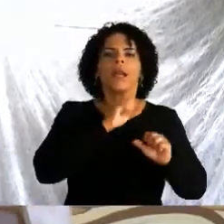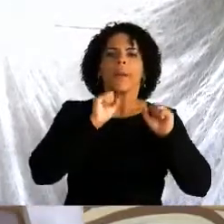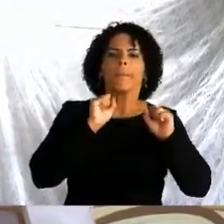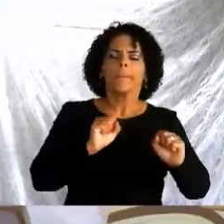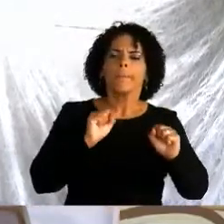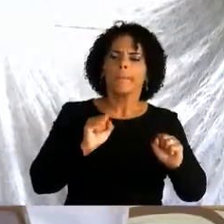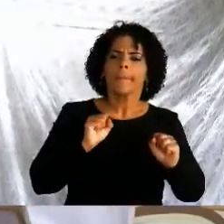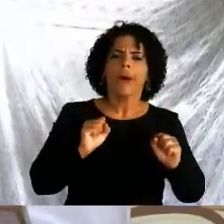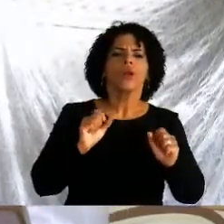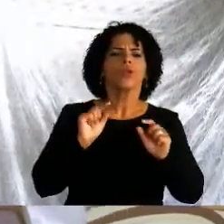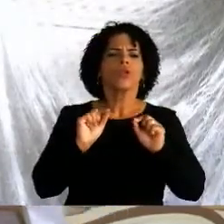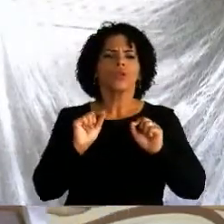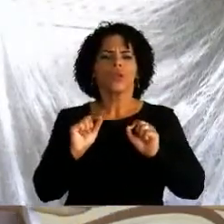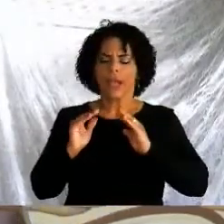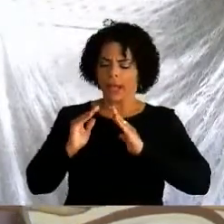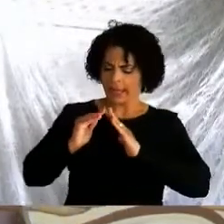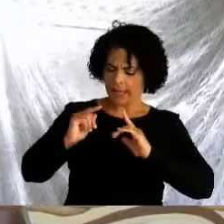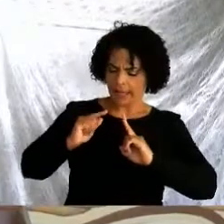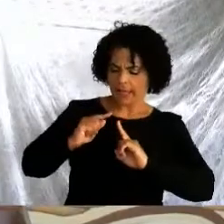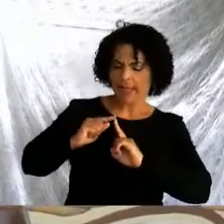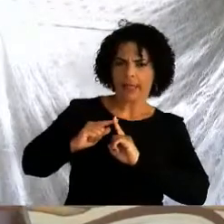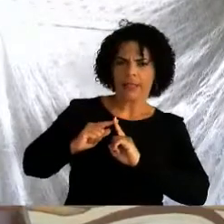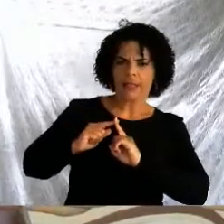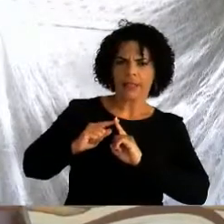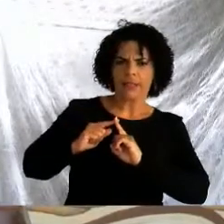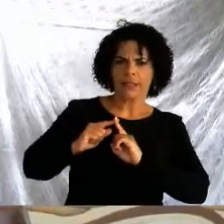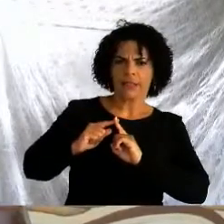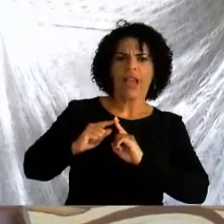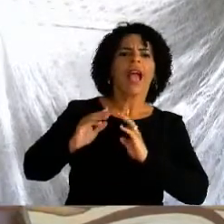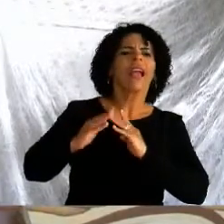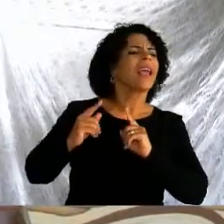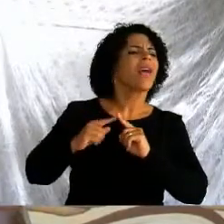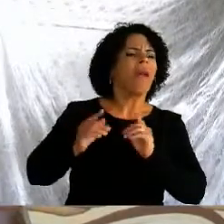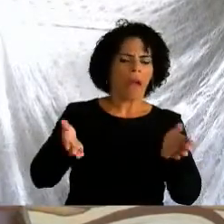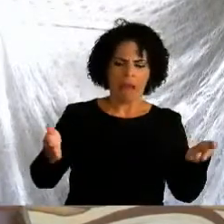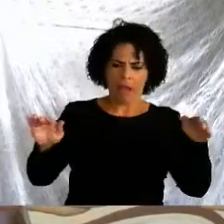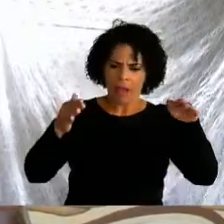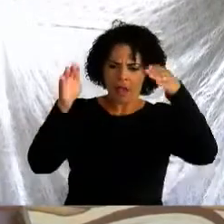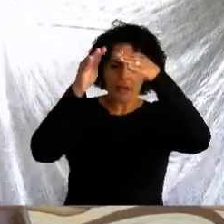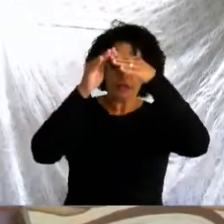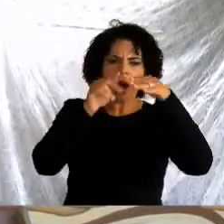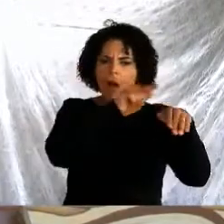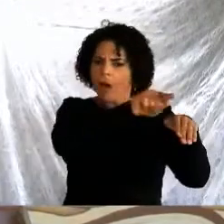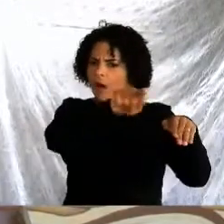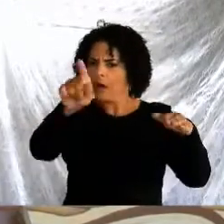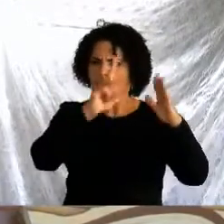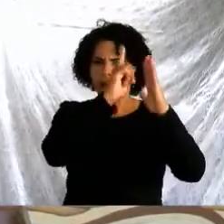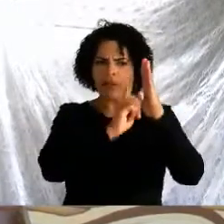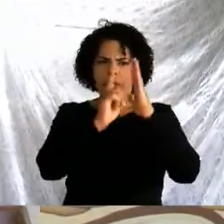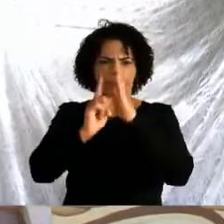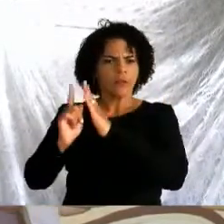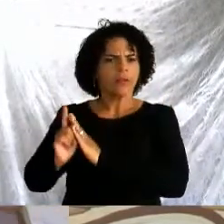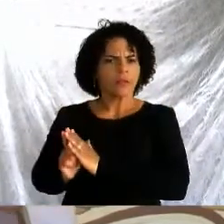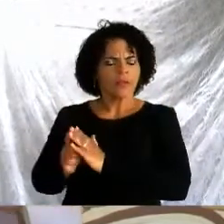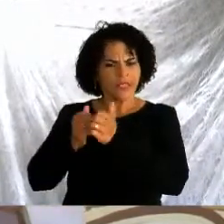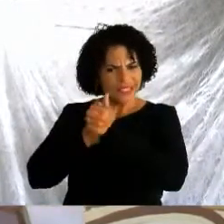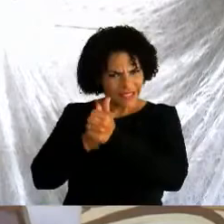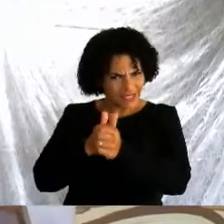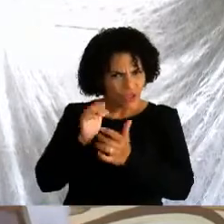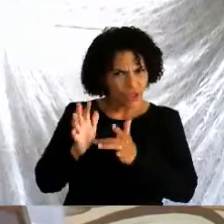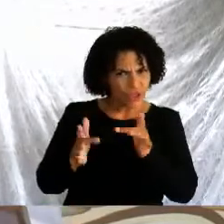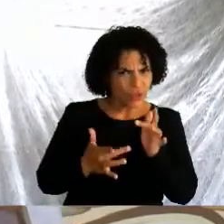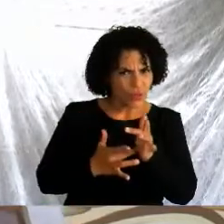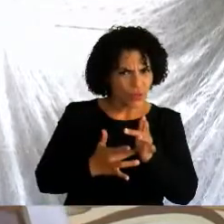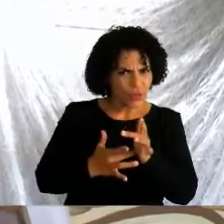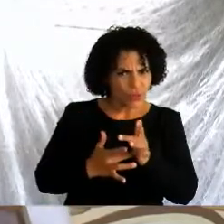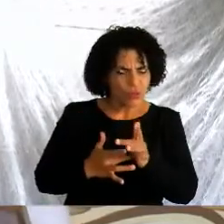aplicado também à igreja, que somos todos nós, se de fato seguimos a Cristo, se de